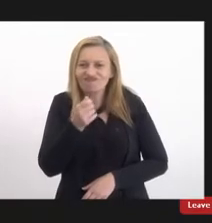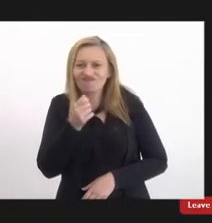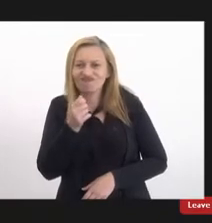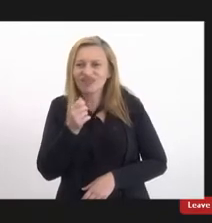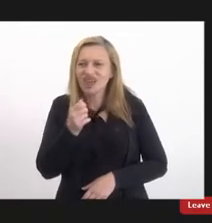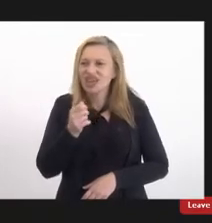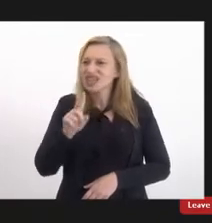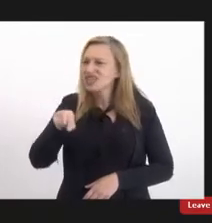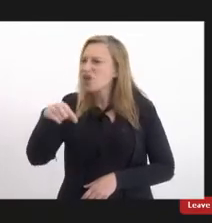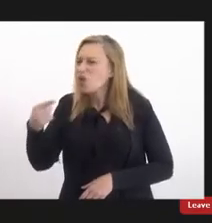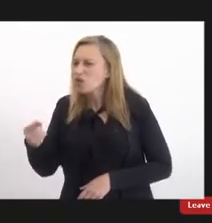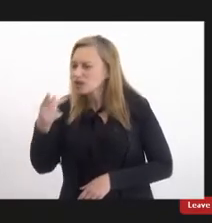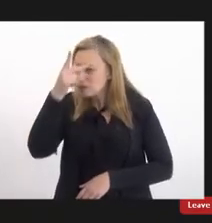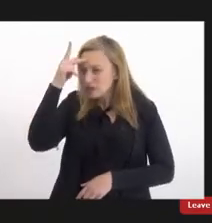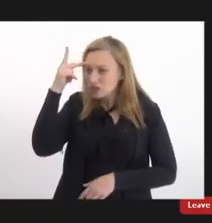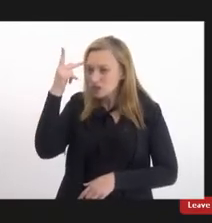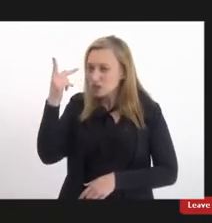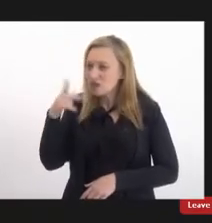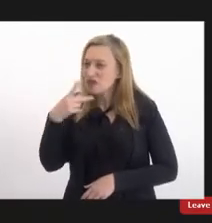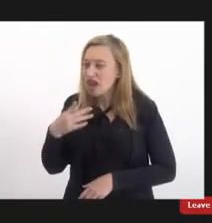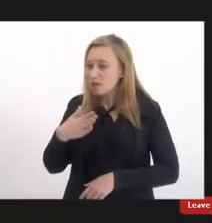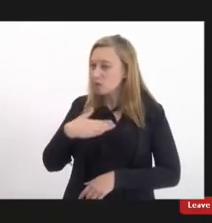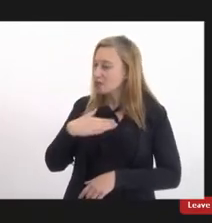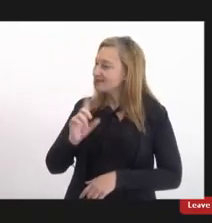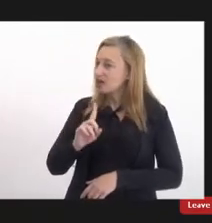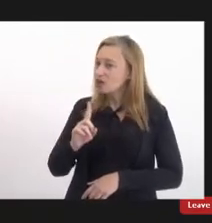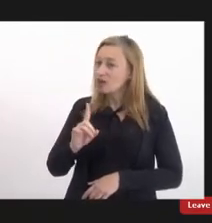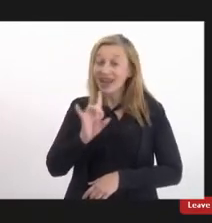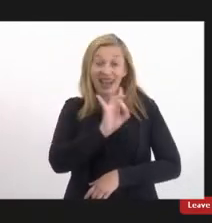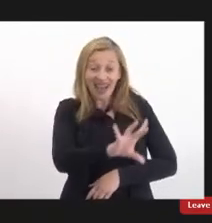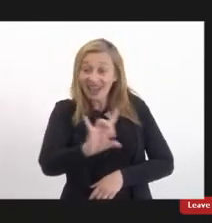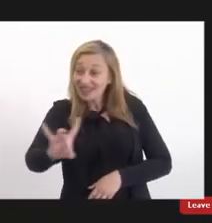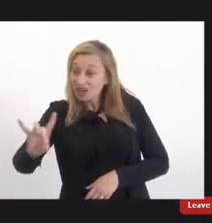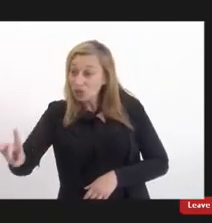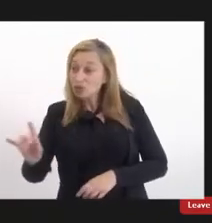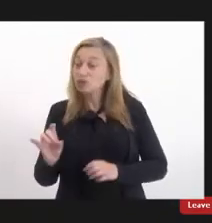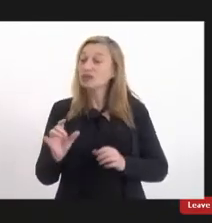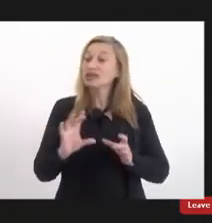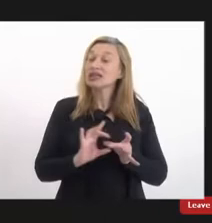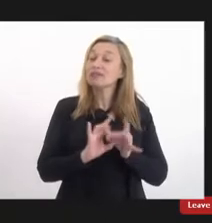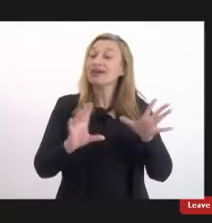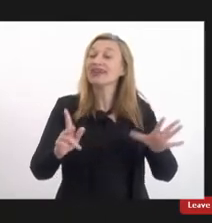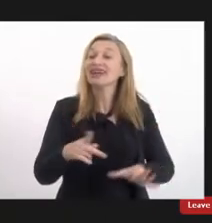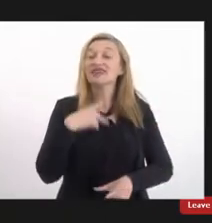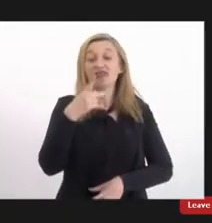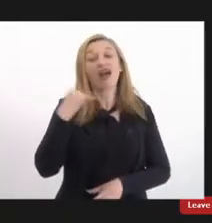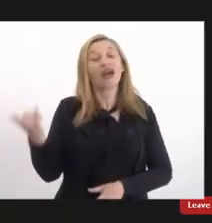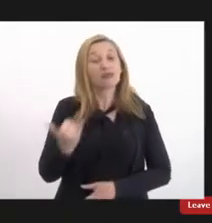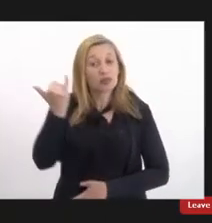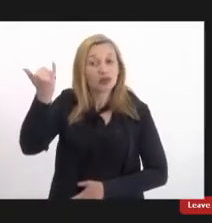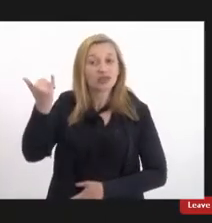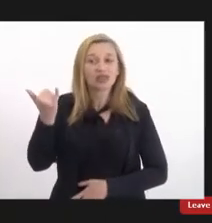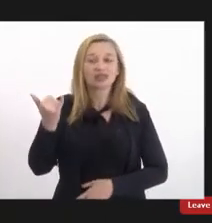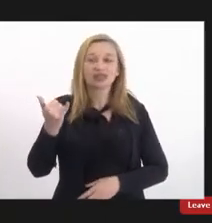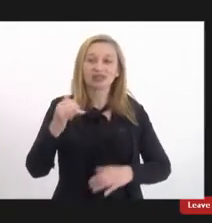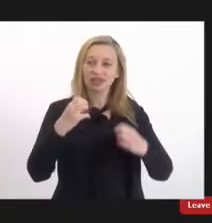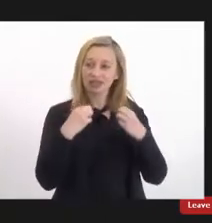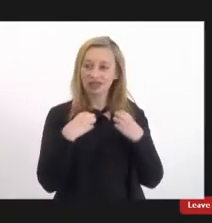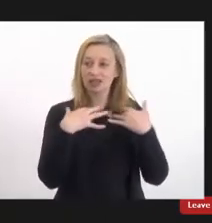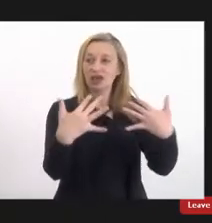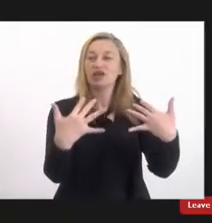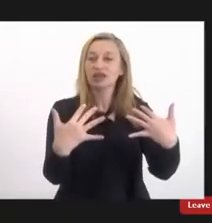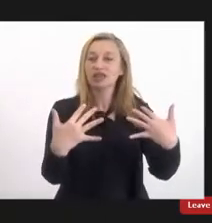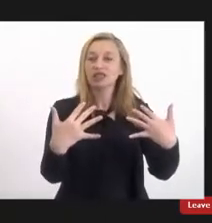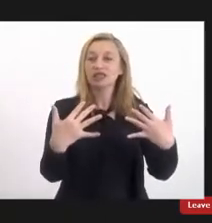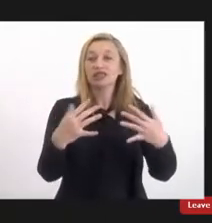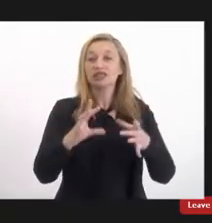ninguém cada um tem que ter o seu espaço e seu local de fala por isso a importância dessa audiência de dar